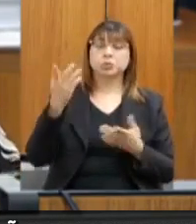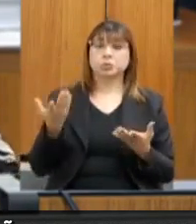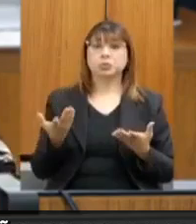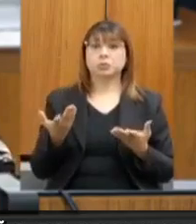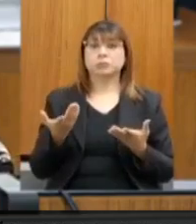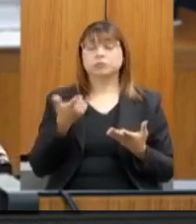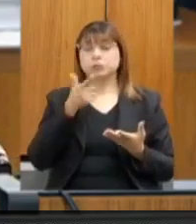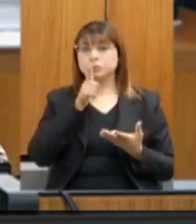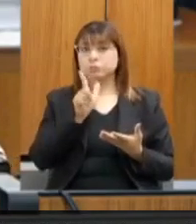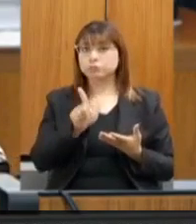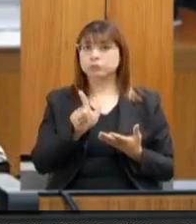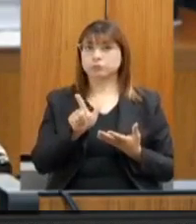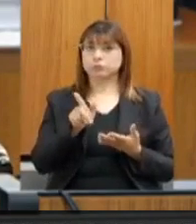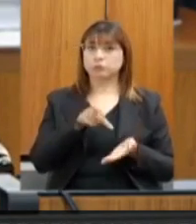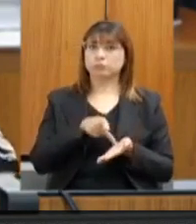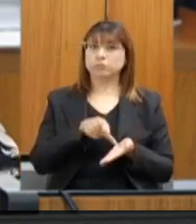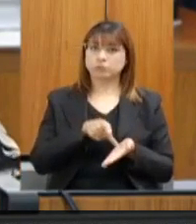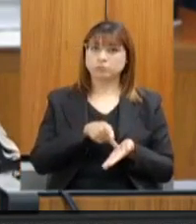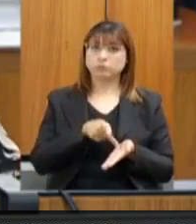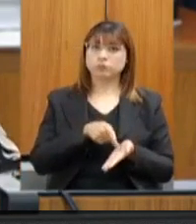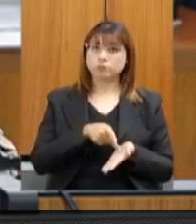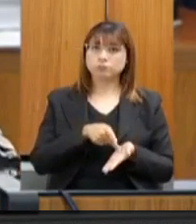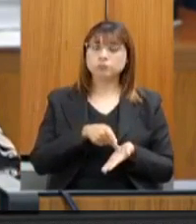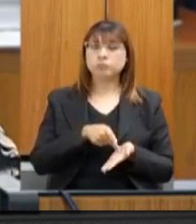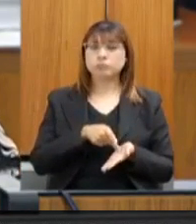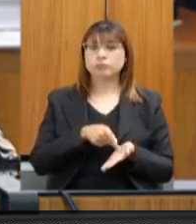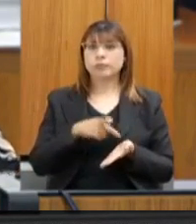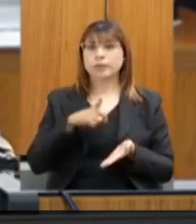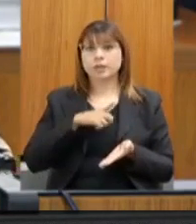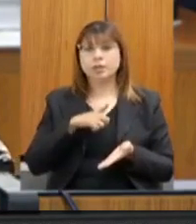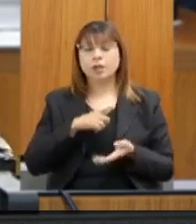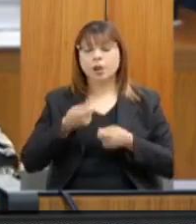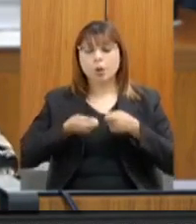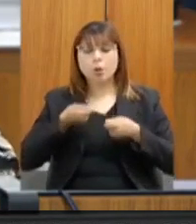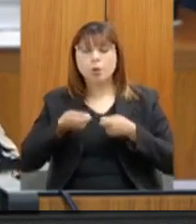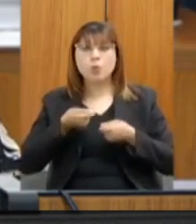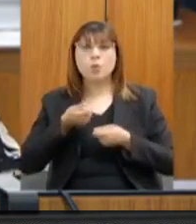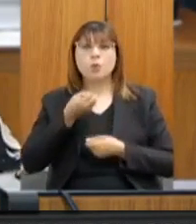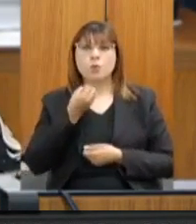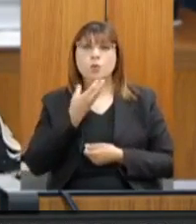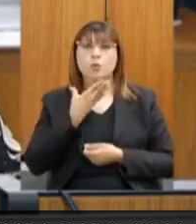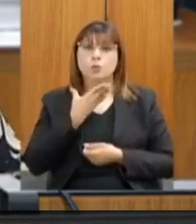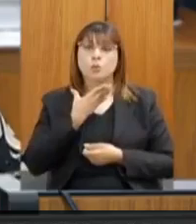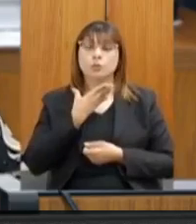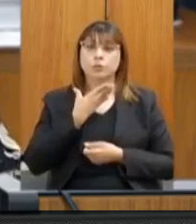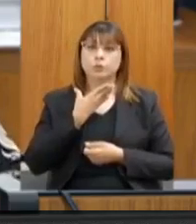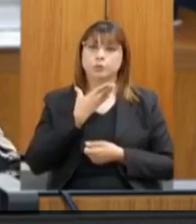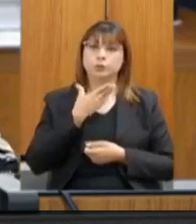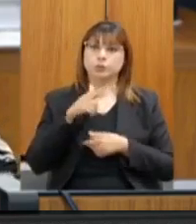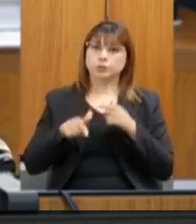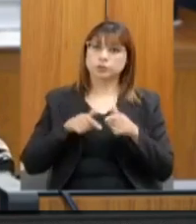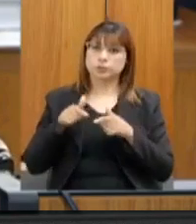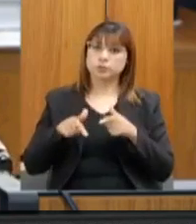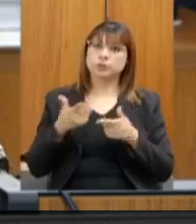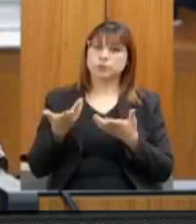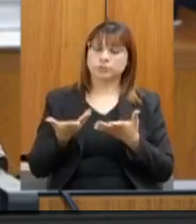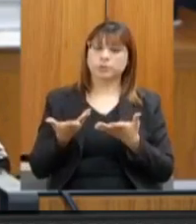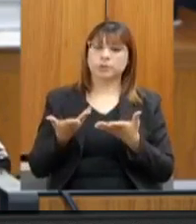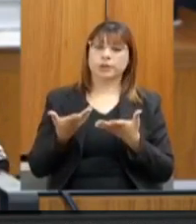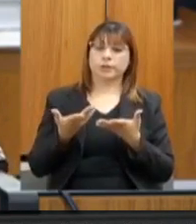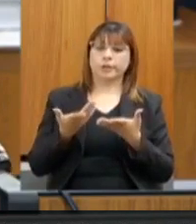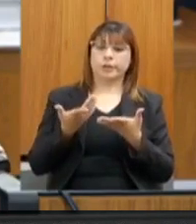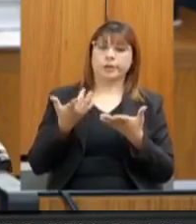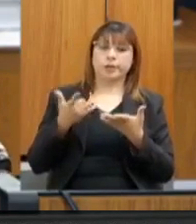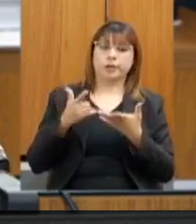gente possa estabelecer, de fato, os bons controles sobre as atividades potencialmente poluidoras, para que